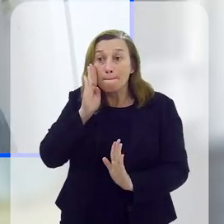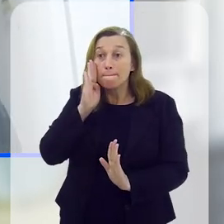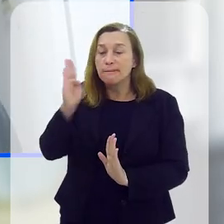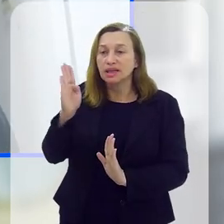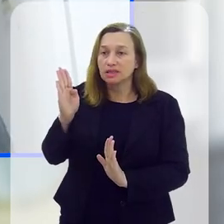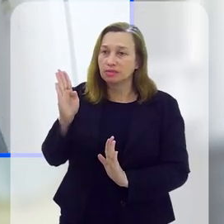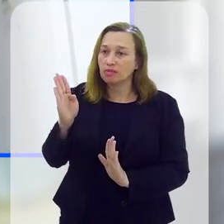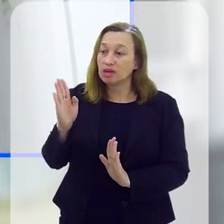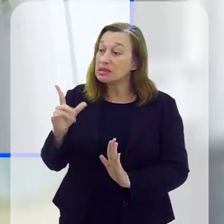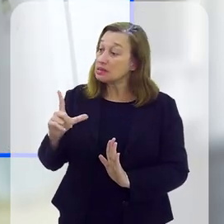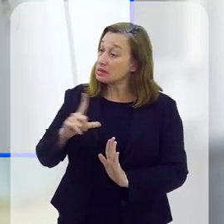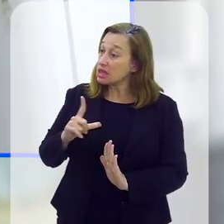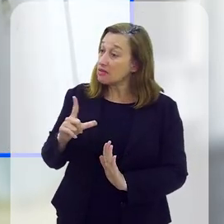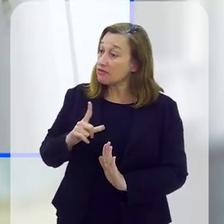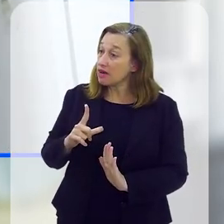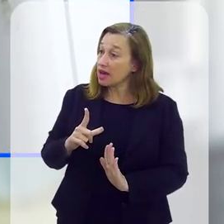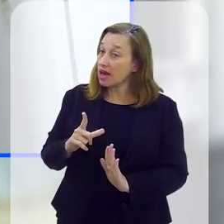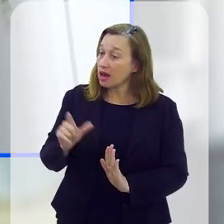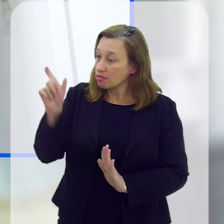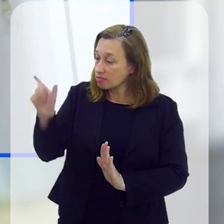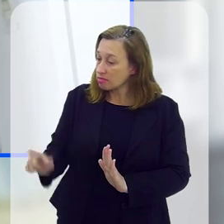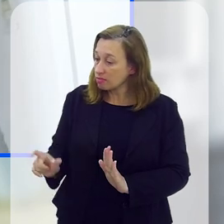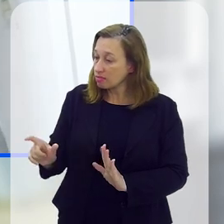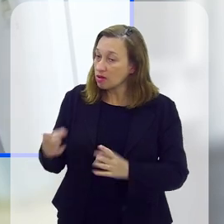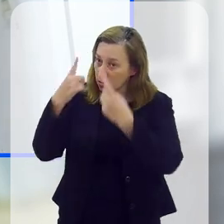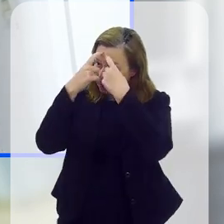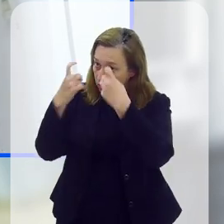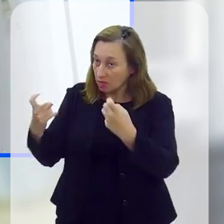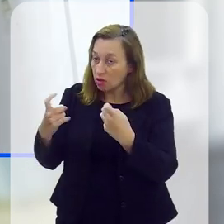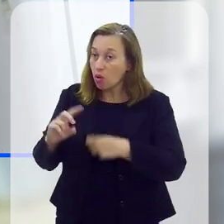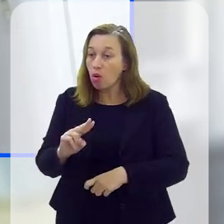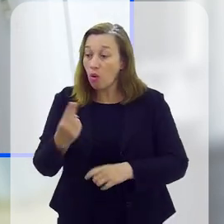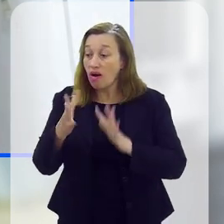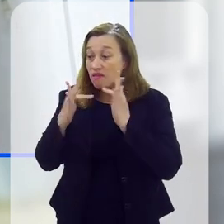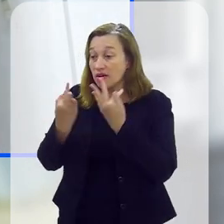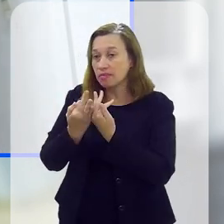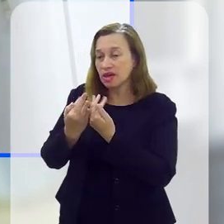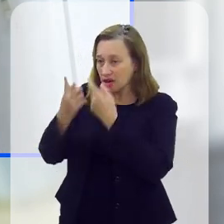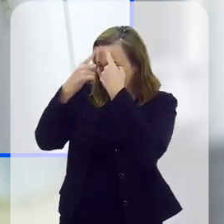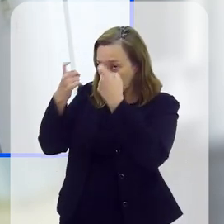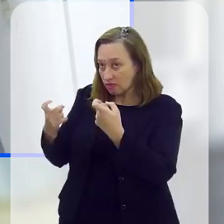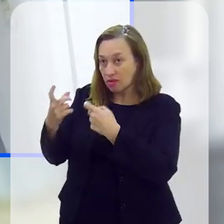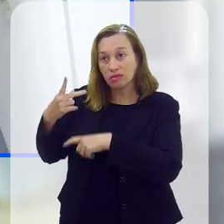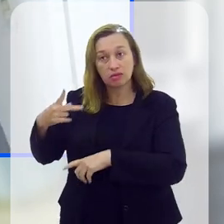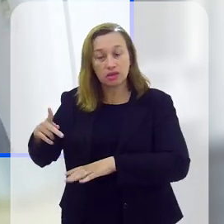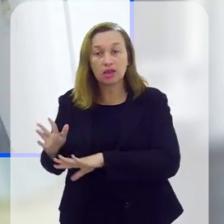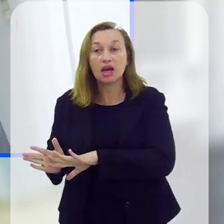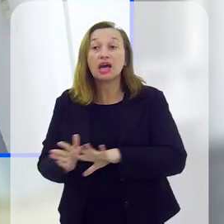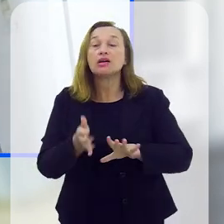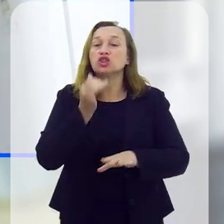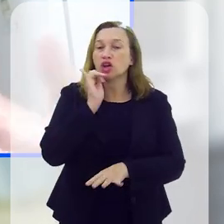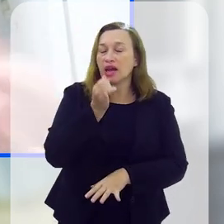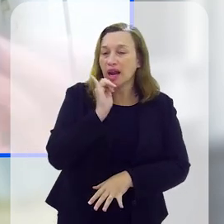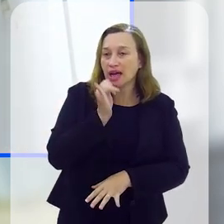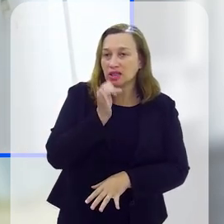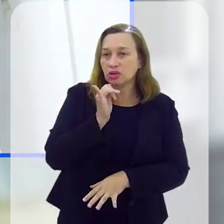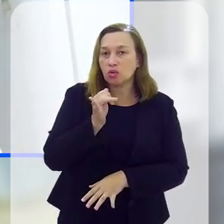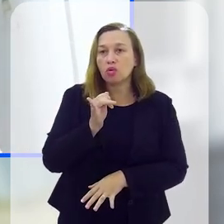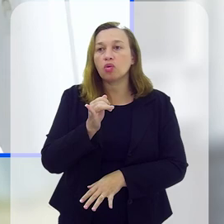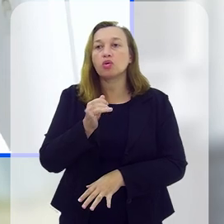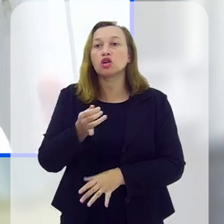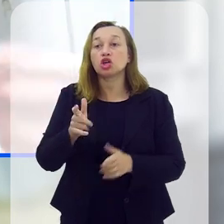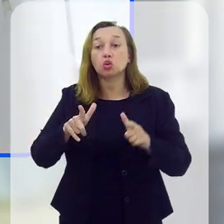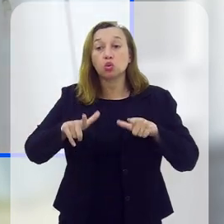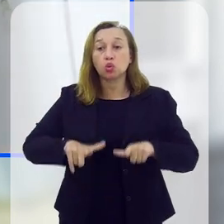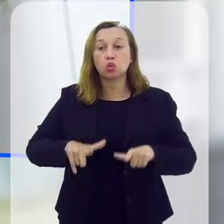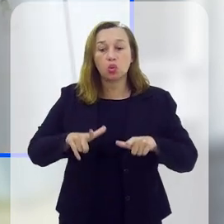principalmente quando houver a presença do agressor ou de familiares de agressor, e ela tem direito a relatar, inclusive,